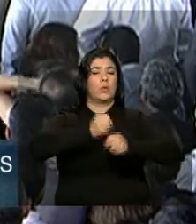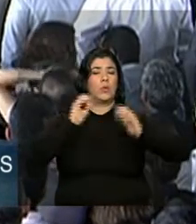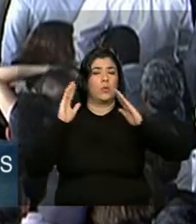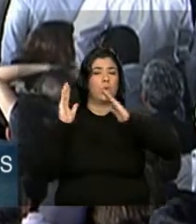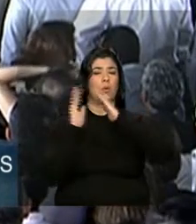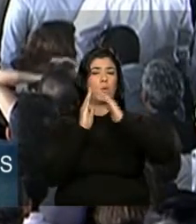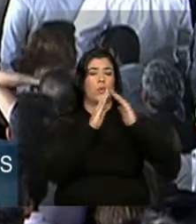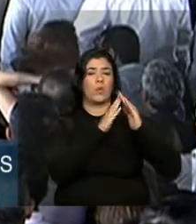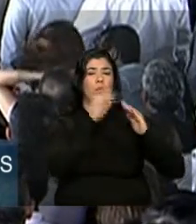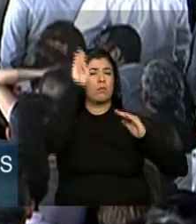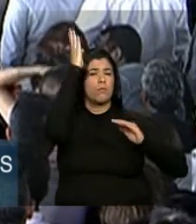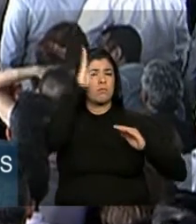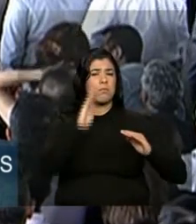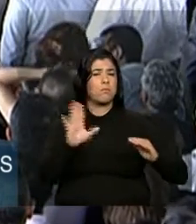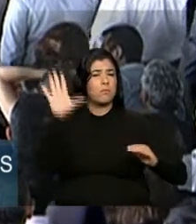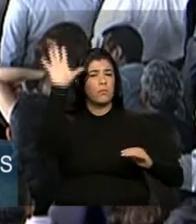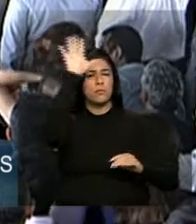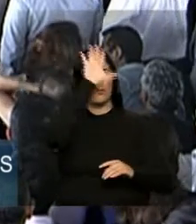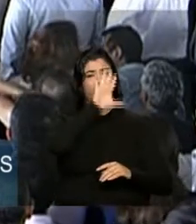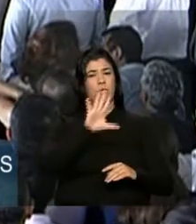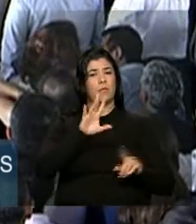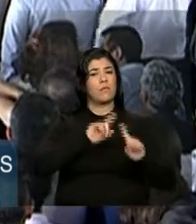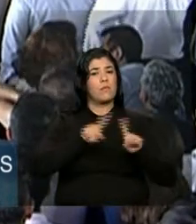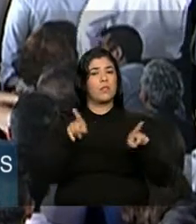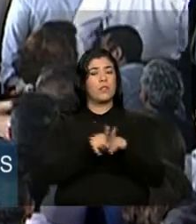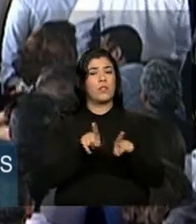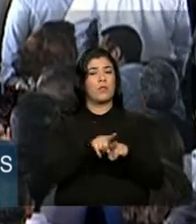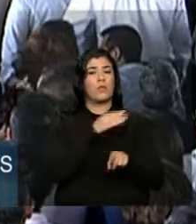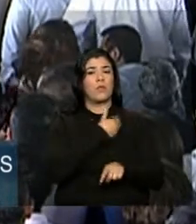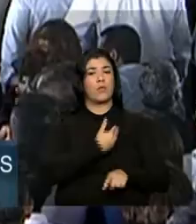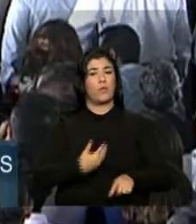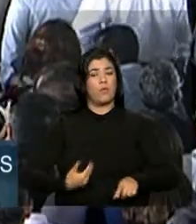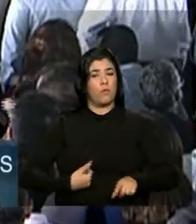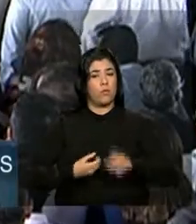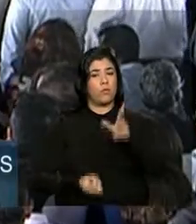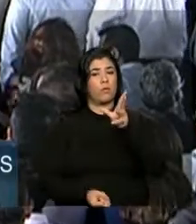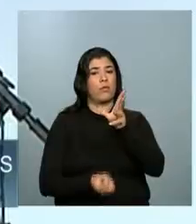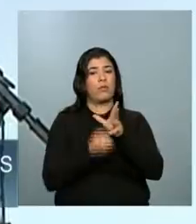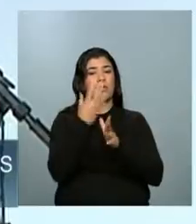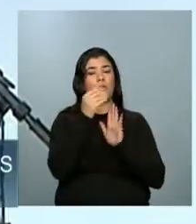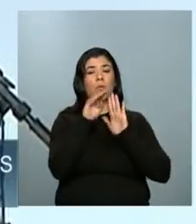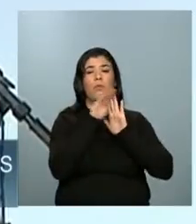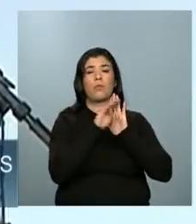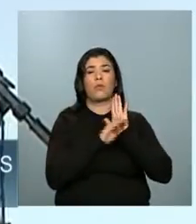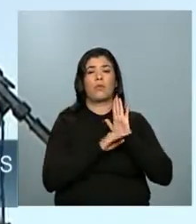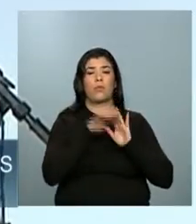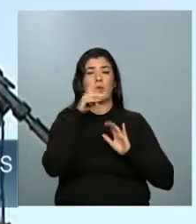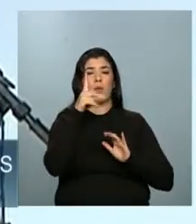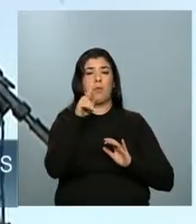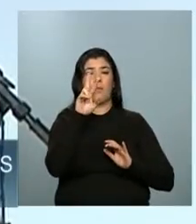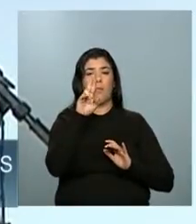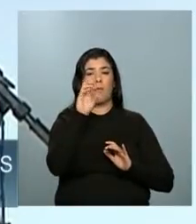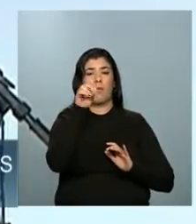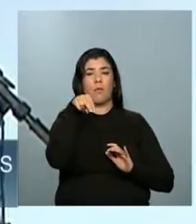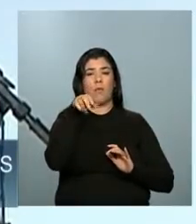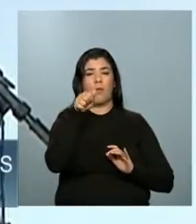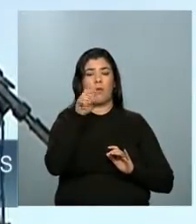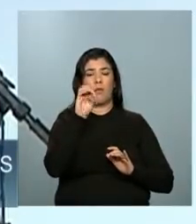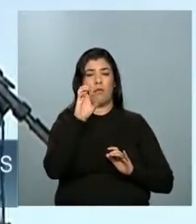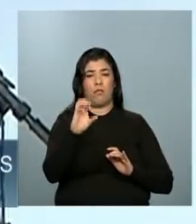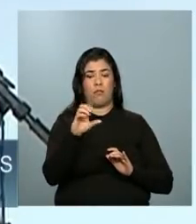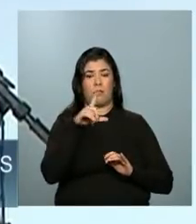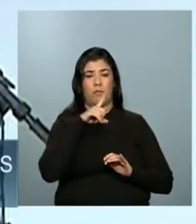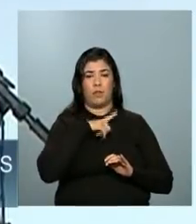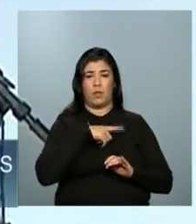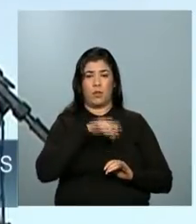inteiro, mas é também o governo do Pronatec, que já colocou 8 milhões de jovens